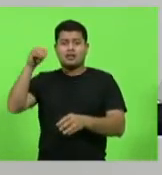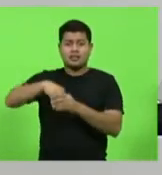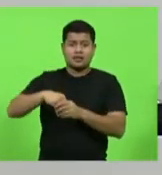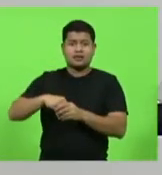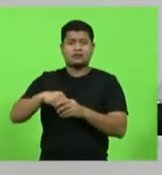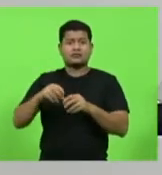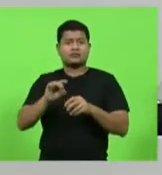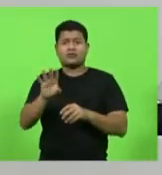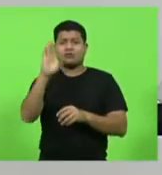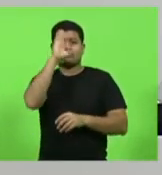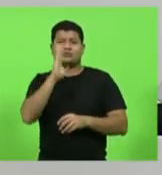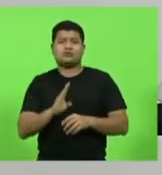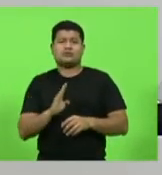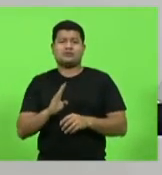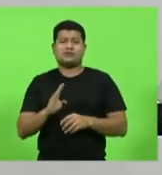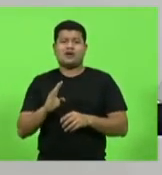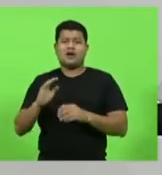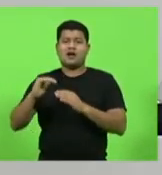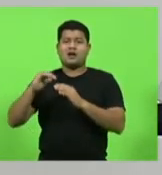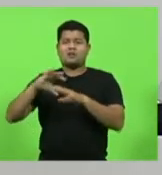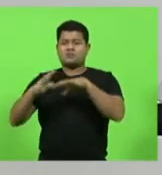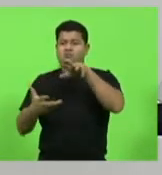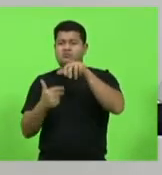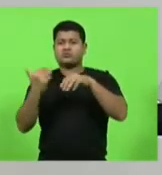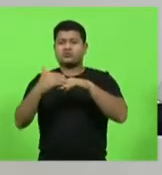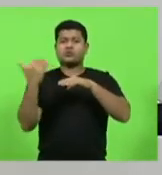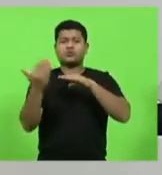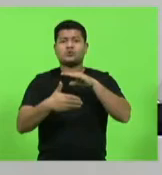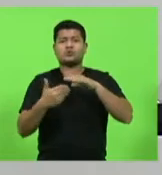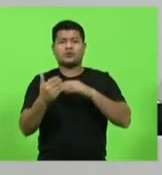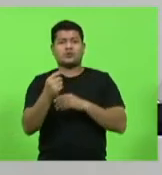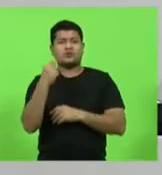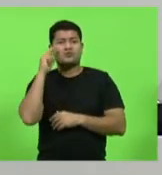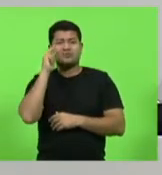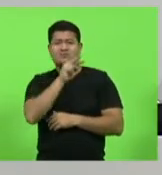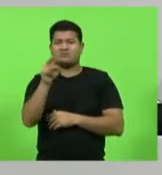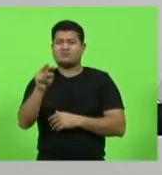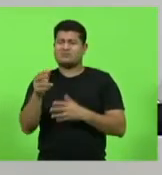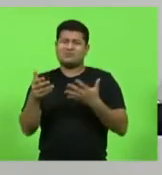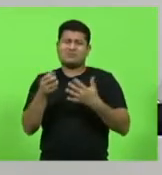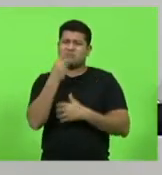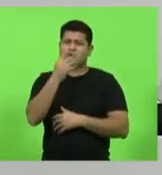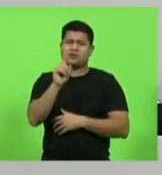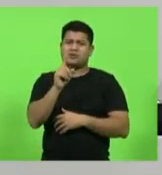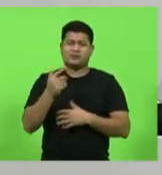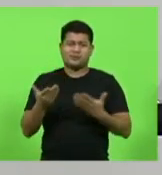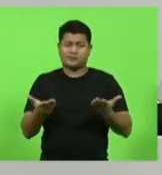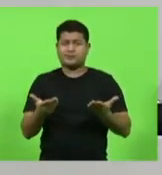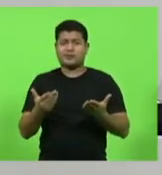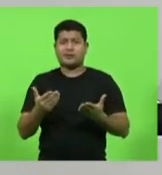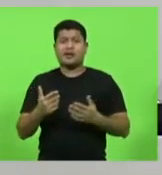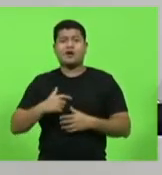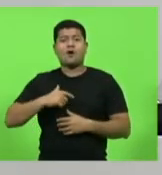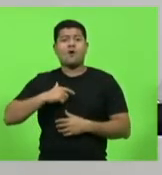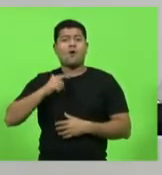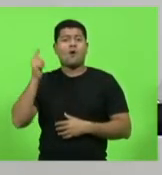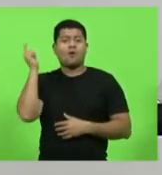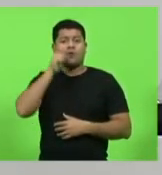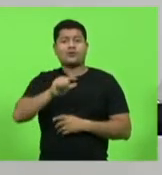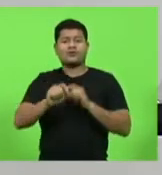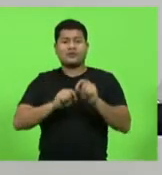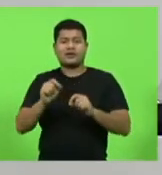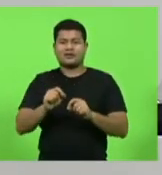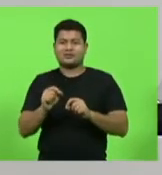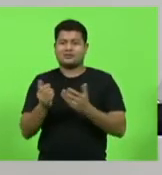vergonha em casa, mas o resto do mundo todo está vendo o que está acontecendo. A gente consegue fazer o brasileiro passar vergonha em nível mundial.